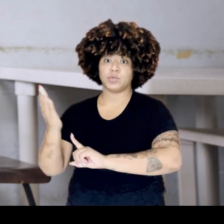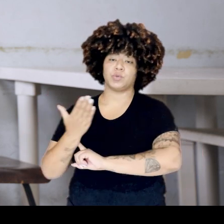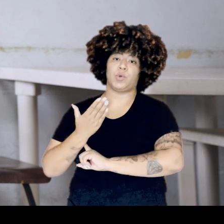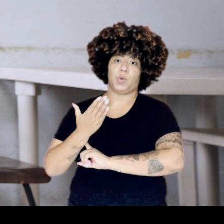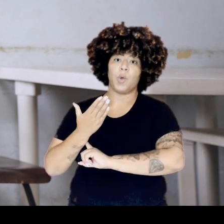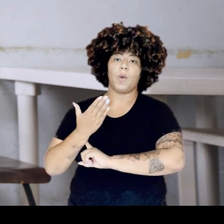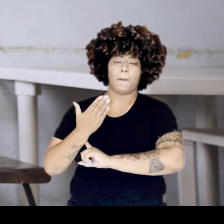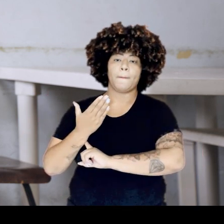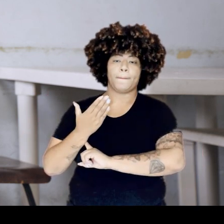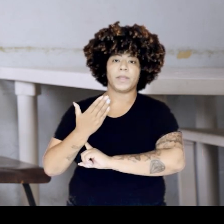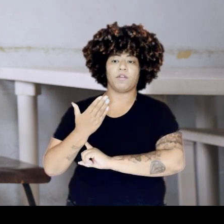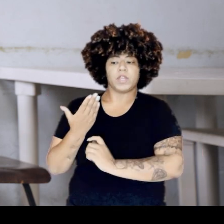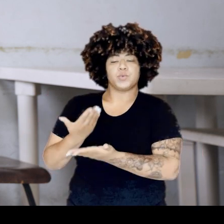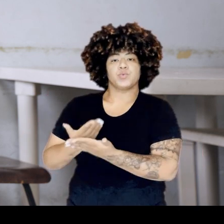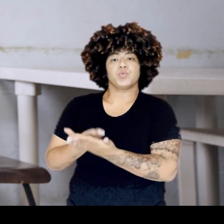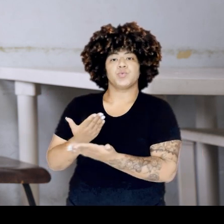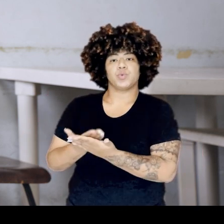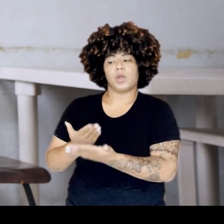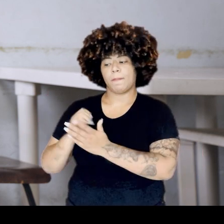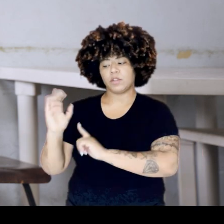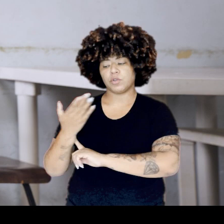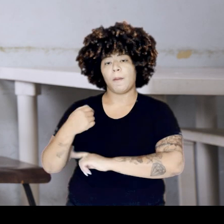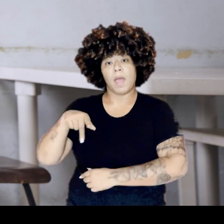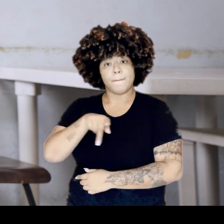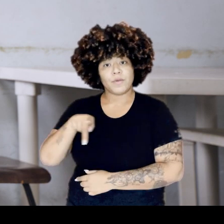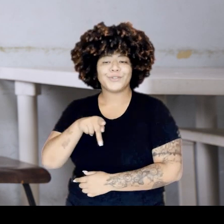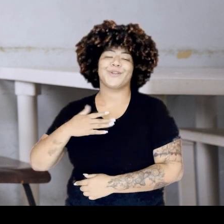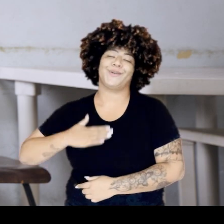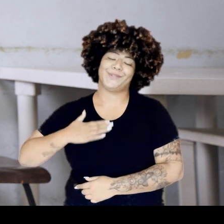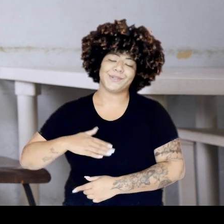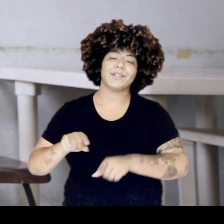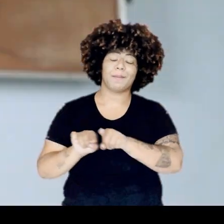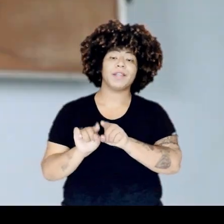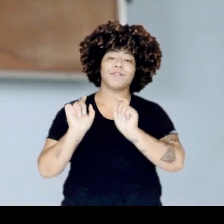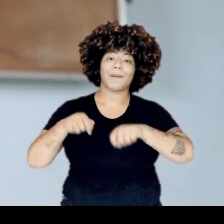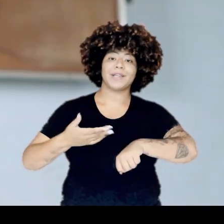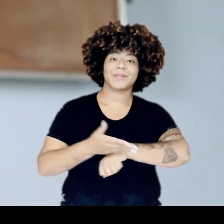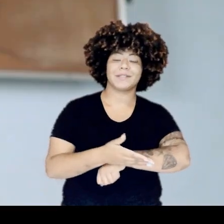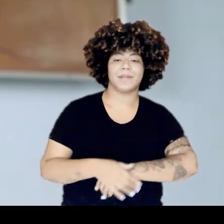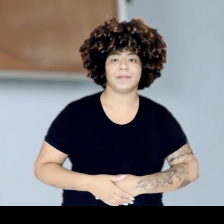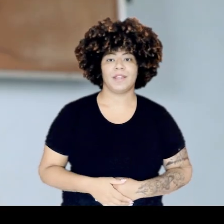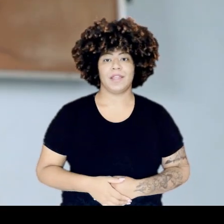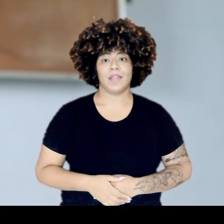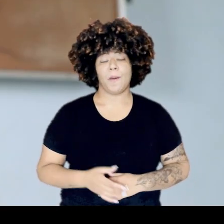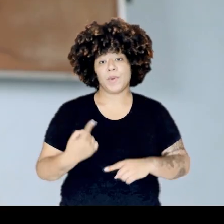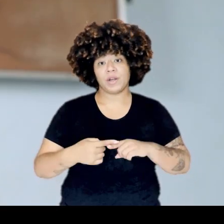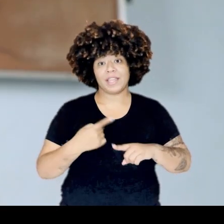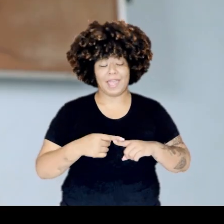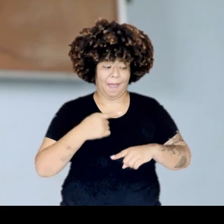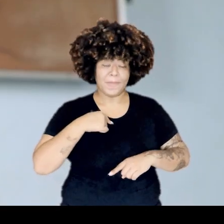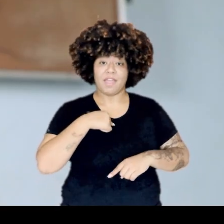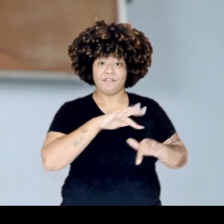pelo menos esse tempo que eu fiquei lá, me ajudou um pouco. Minha professora também gostou de poder participar, né? Como eu vivo numa família de